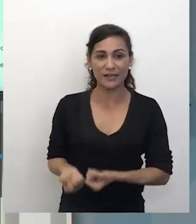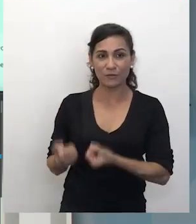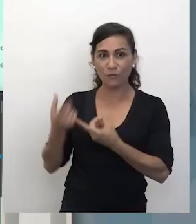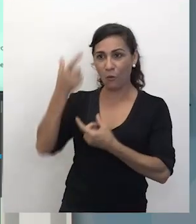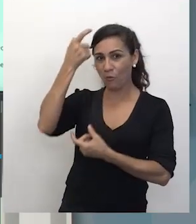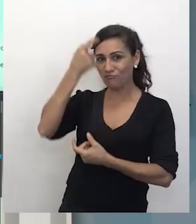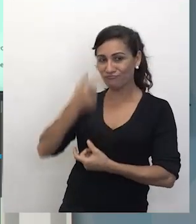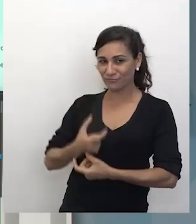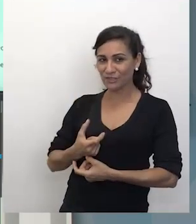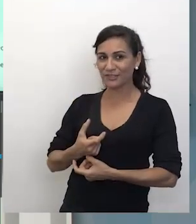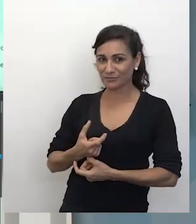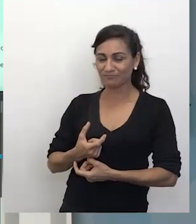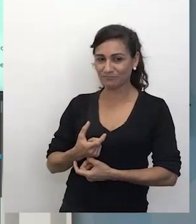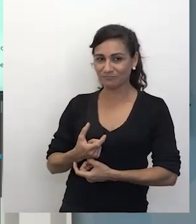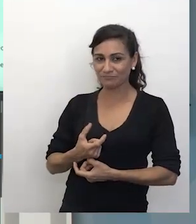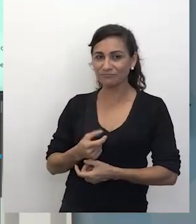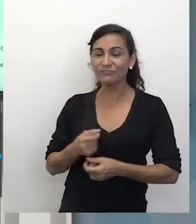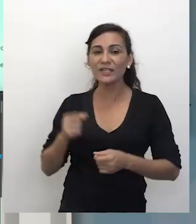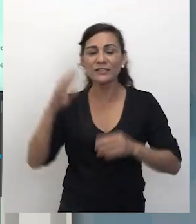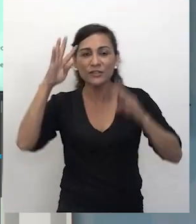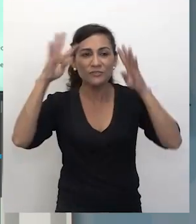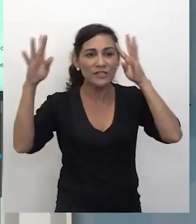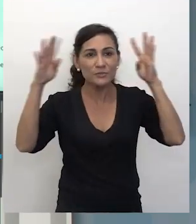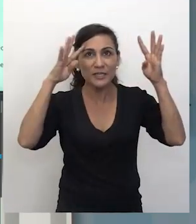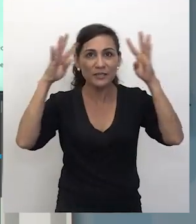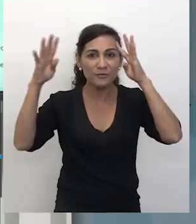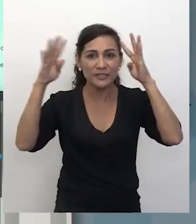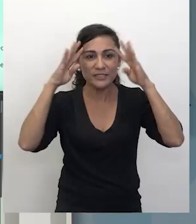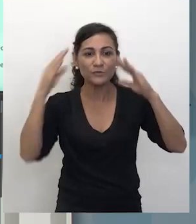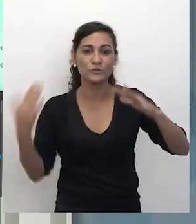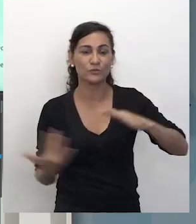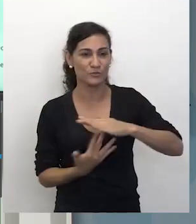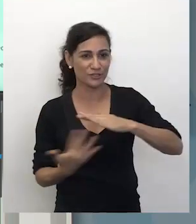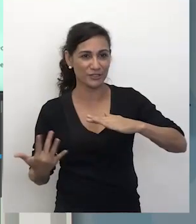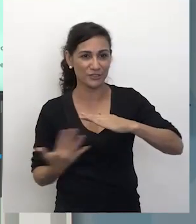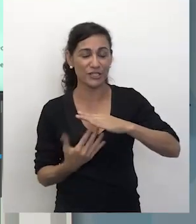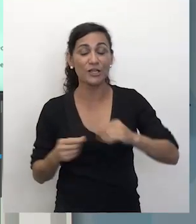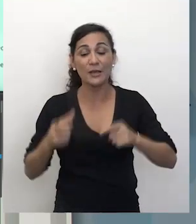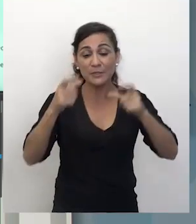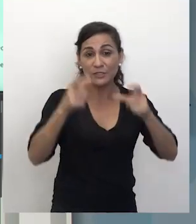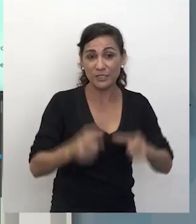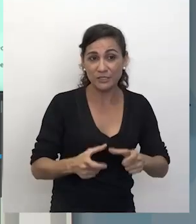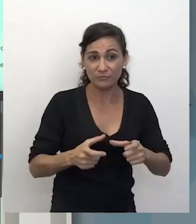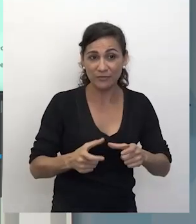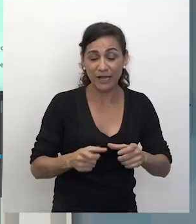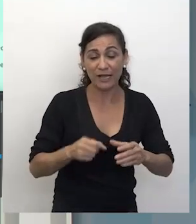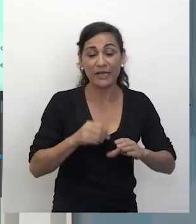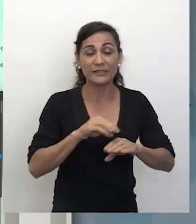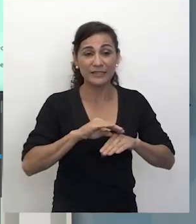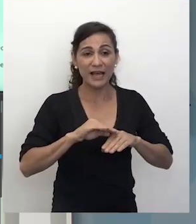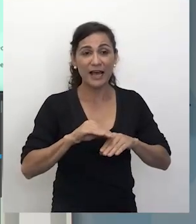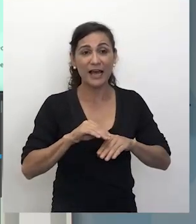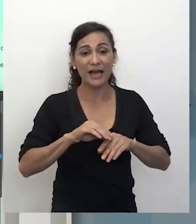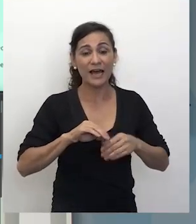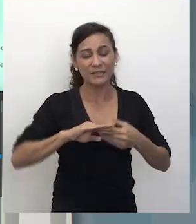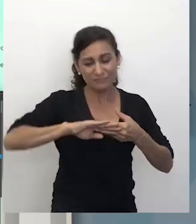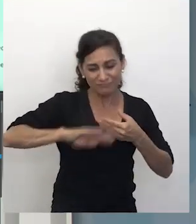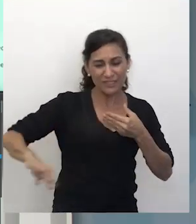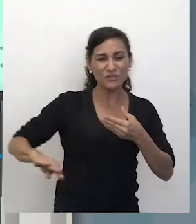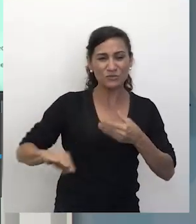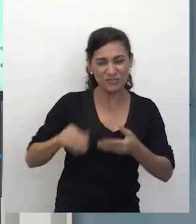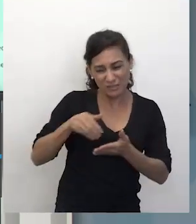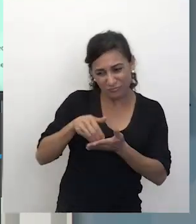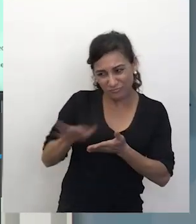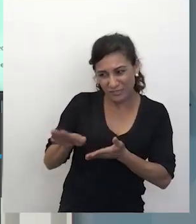Então, ele faz uma reflexão sobre o estrangeiro a partir desse lugar da exclusão, do ser estranho,